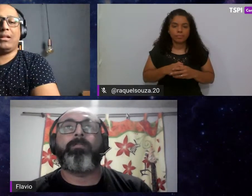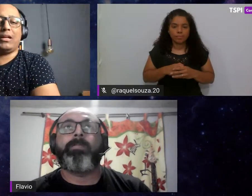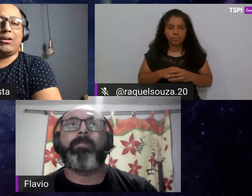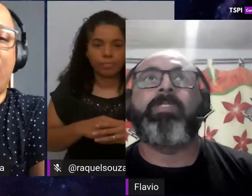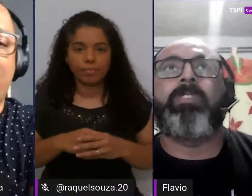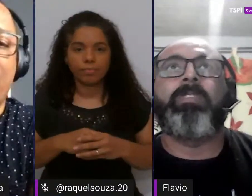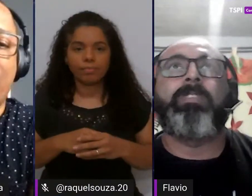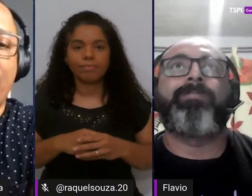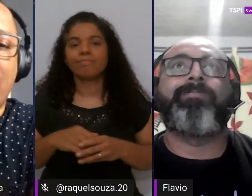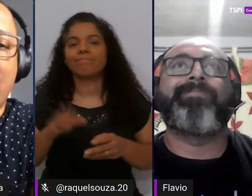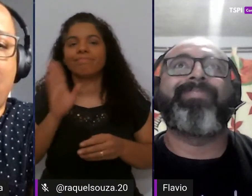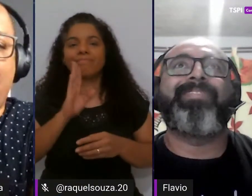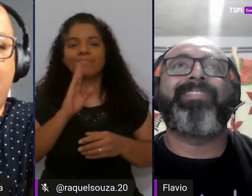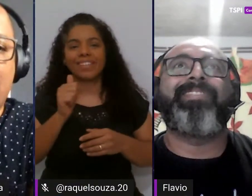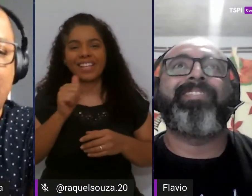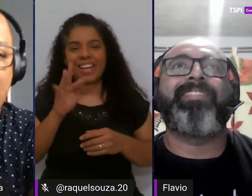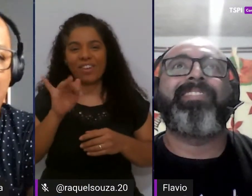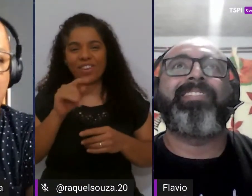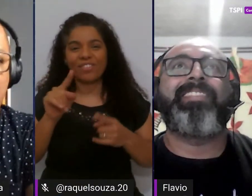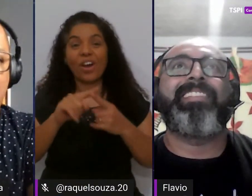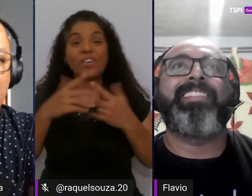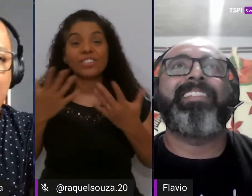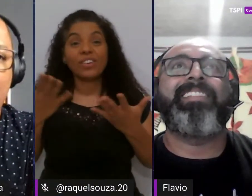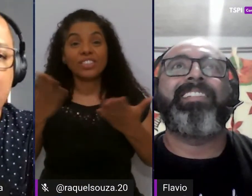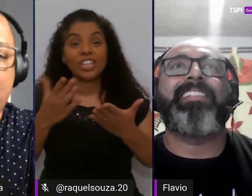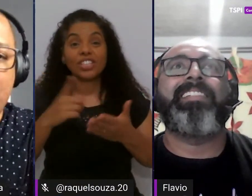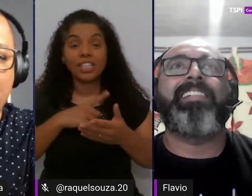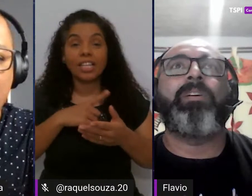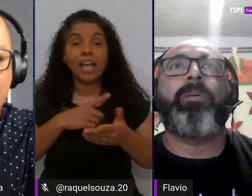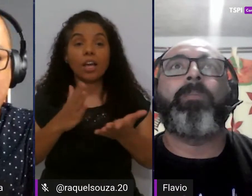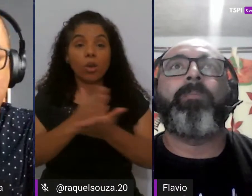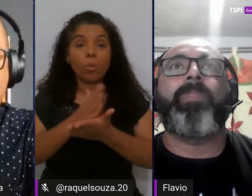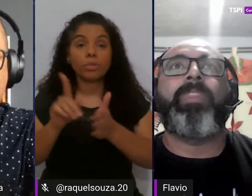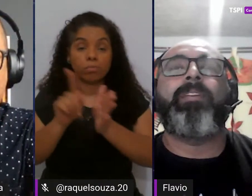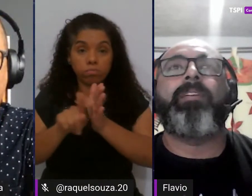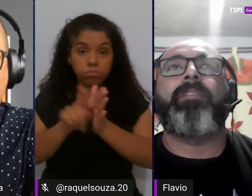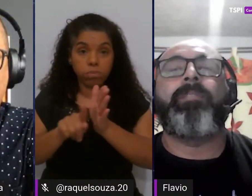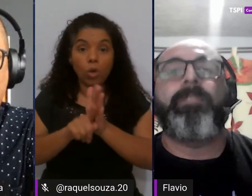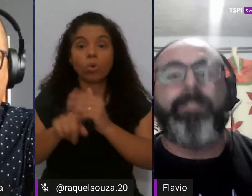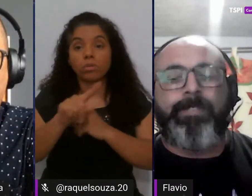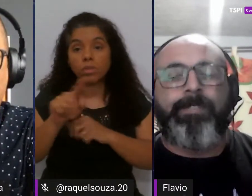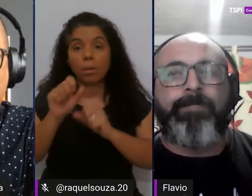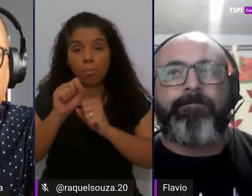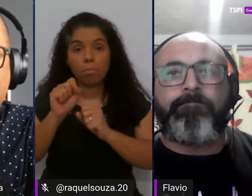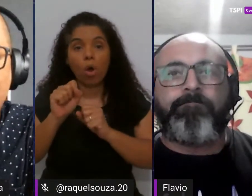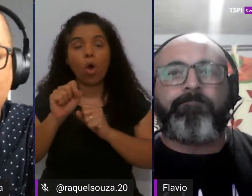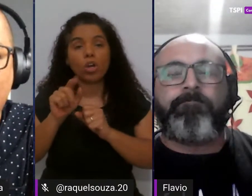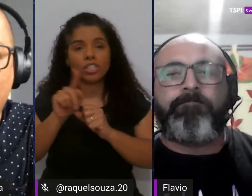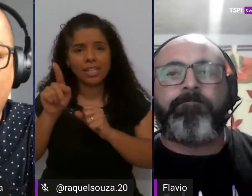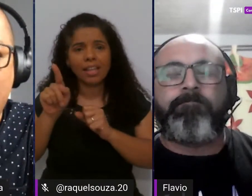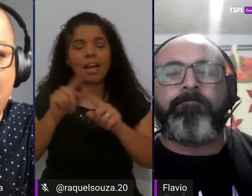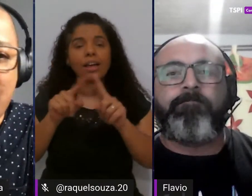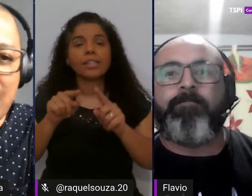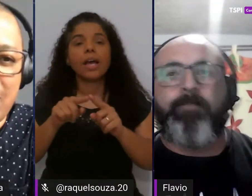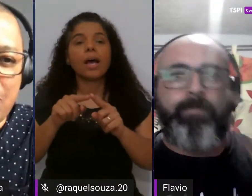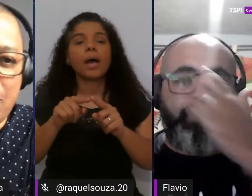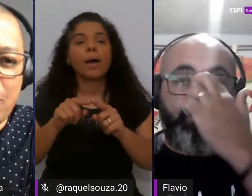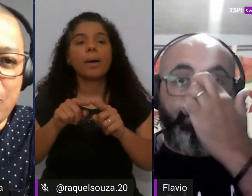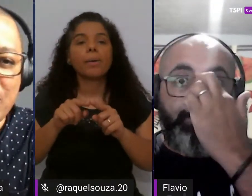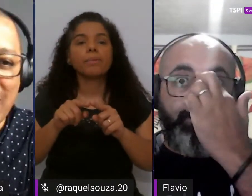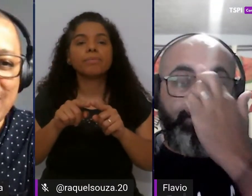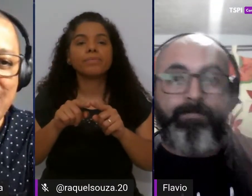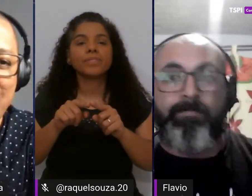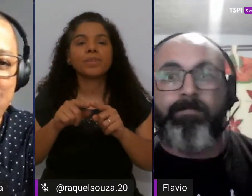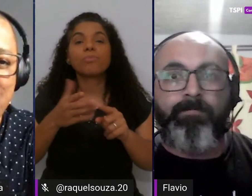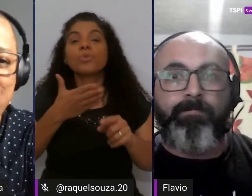legal Flavião olha a gente tem aqui ainda algumas perguntas tá você pode ir lá para para para